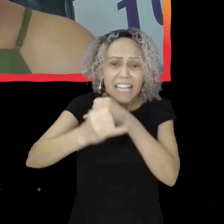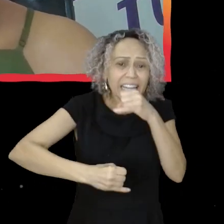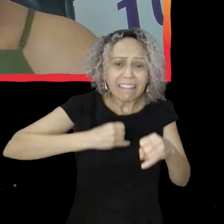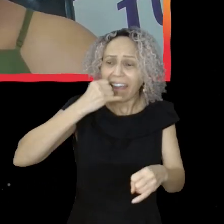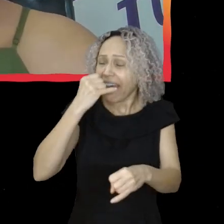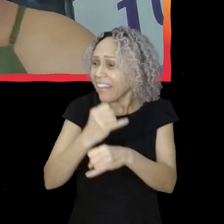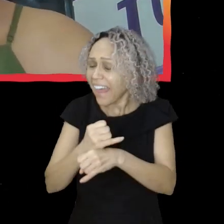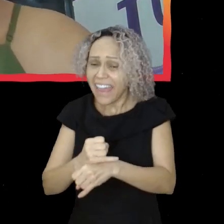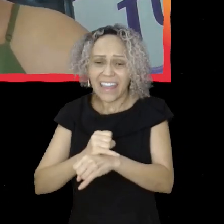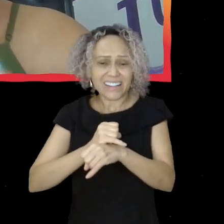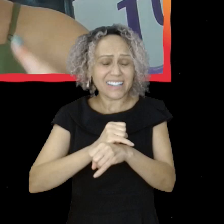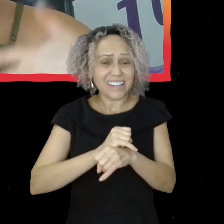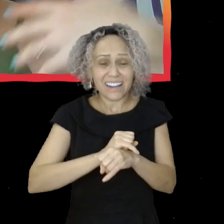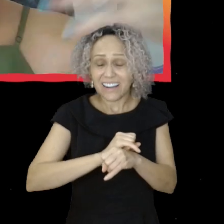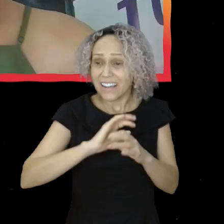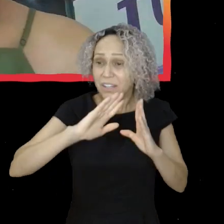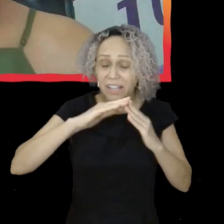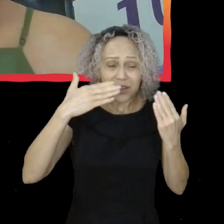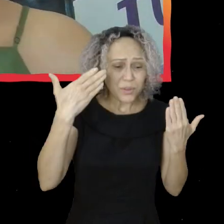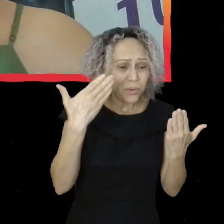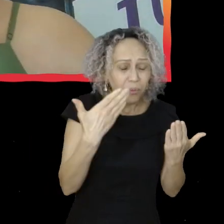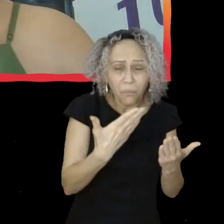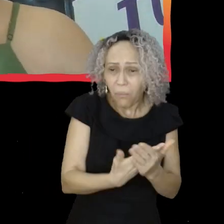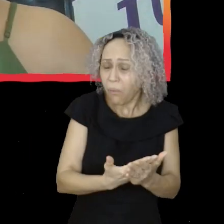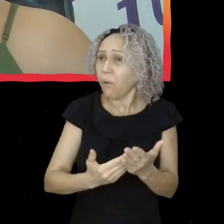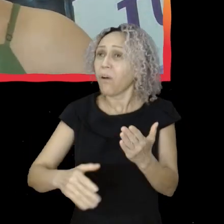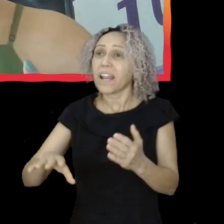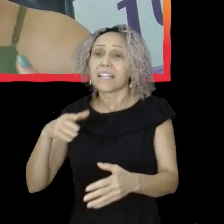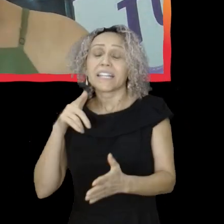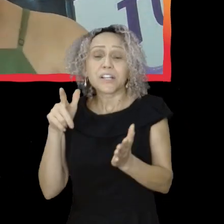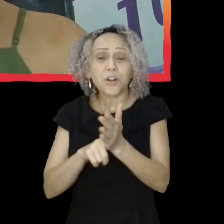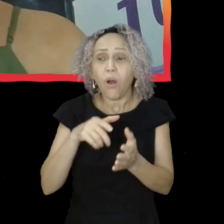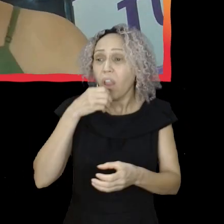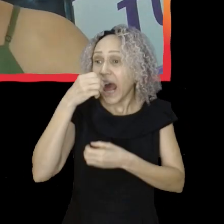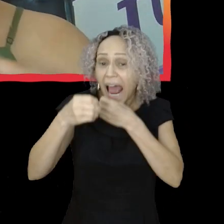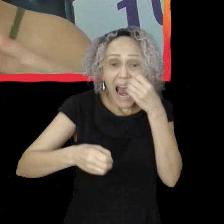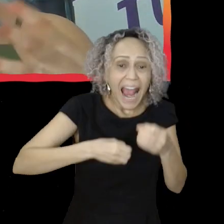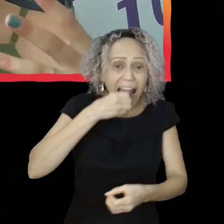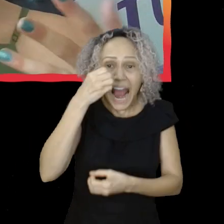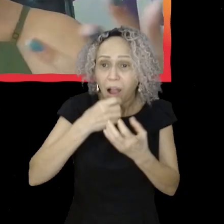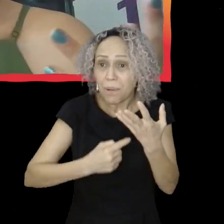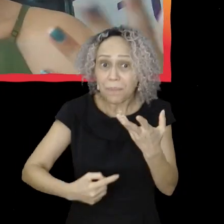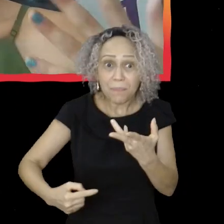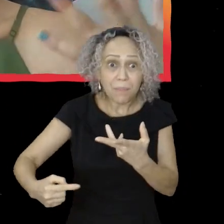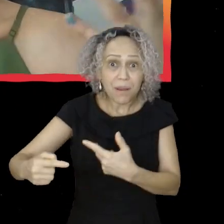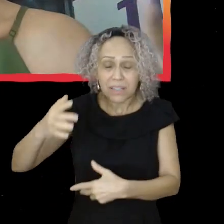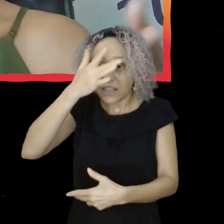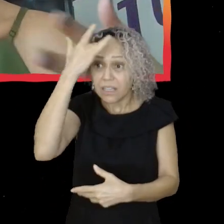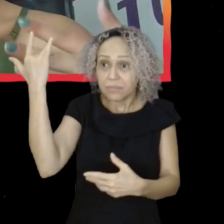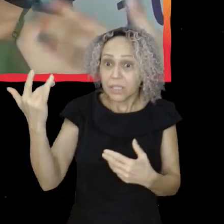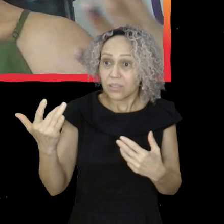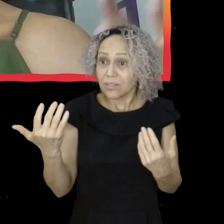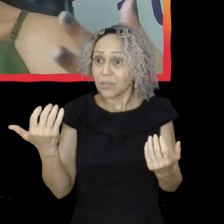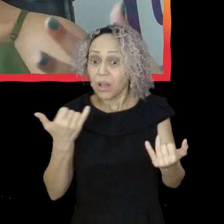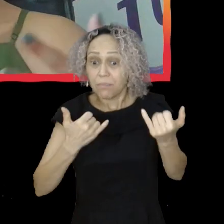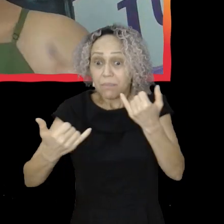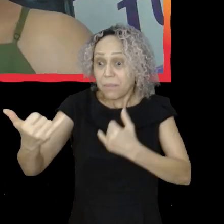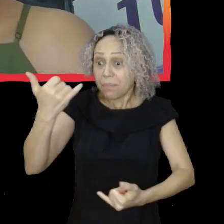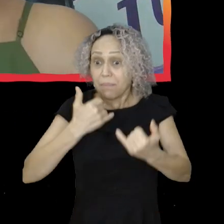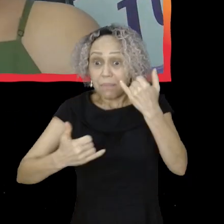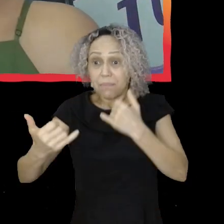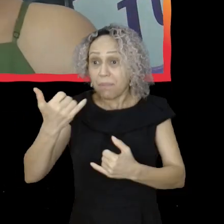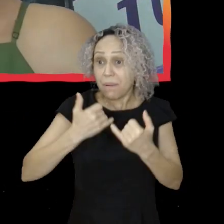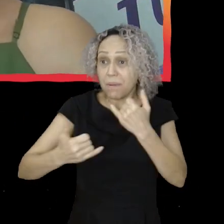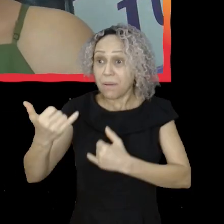tá todo mundo atrás de você, tem um jornal em lista disso, tem Folha de São Paulo, tem tal coisa, e eu fui, tipo, o que tá acontecendo?